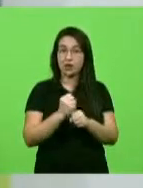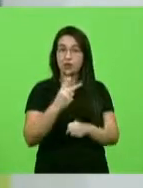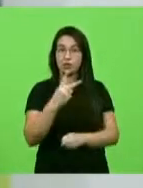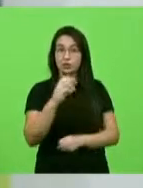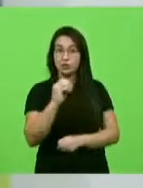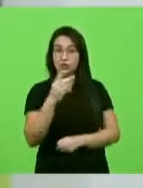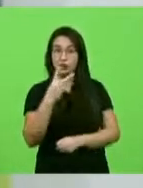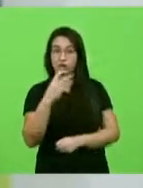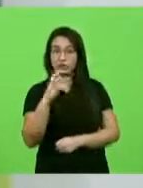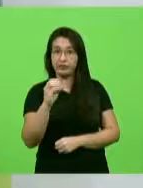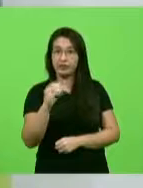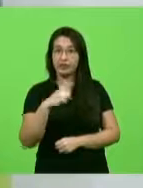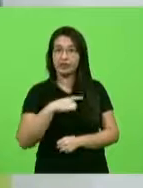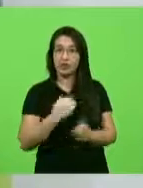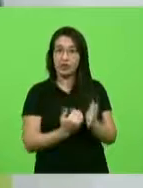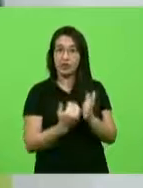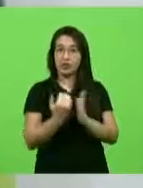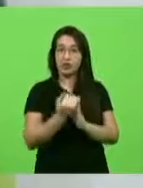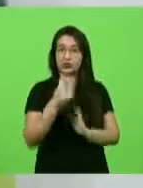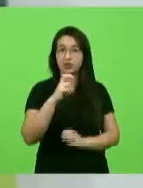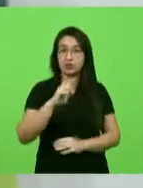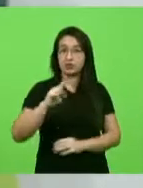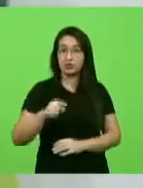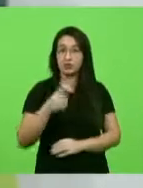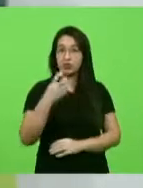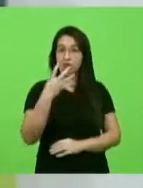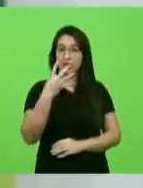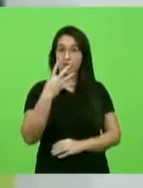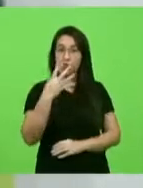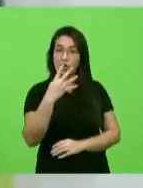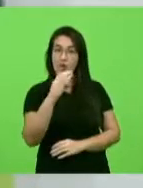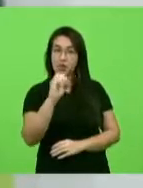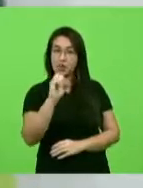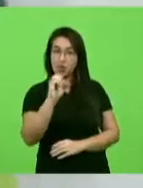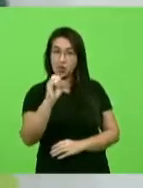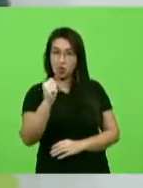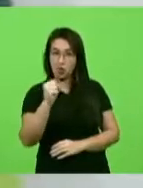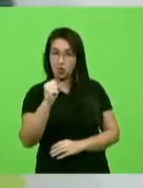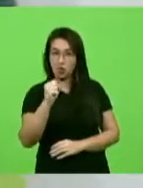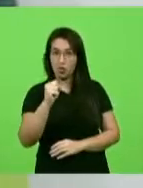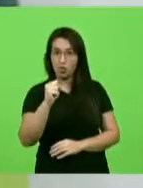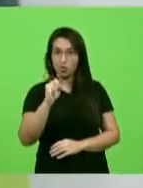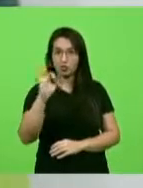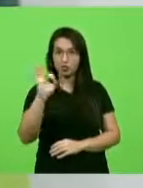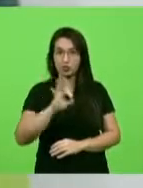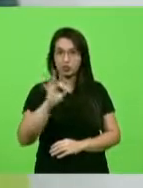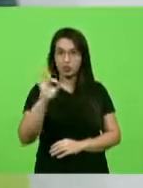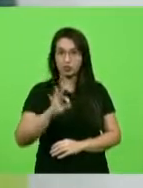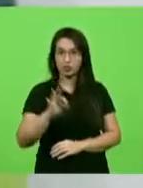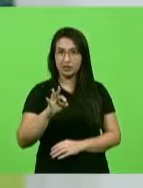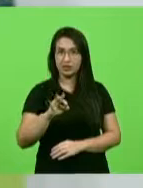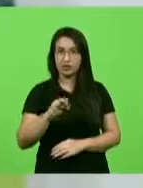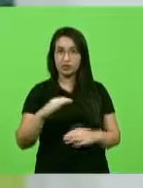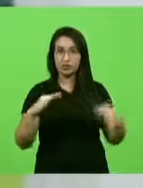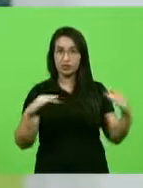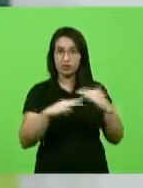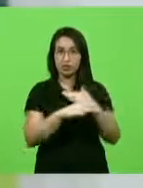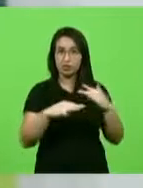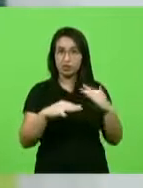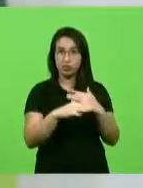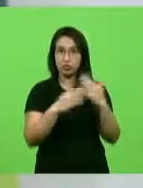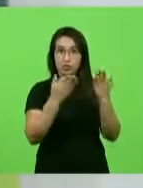aumento de 5,48%, 5,5% do trânsito de cargas naquela rodovia.